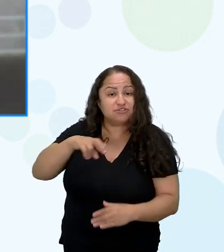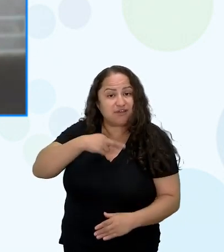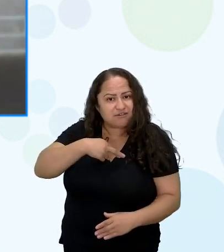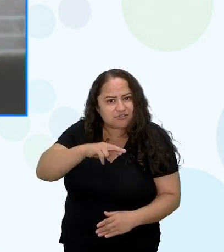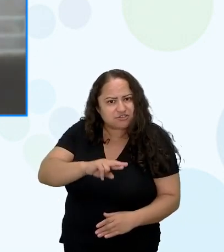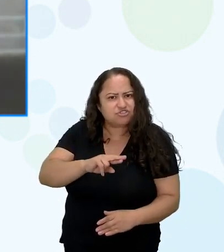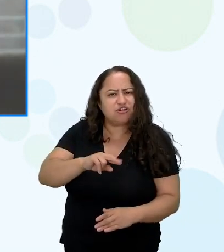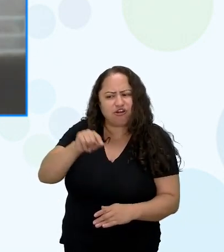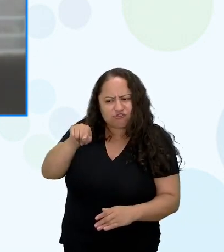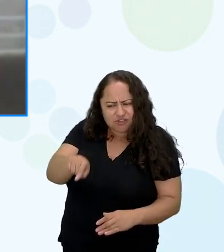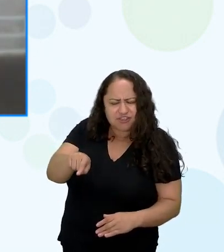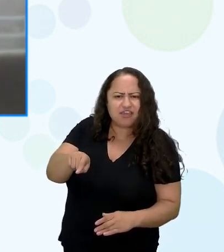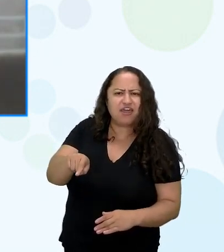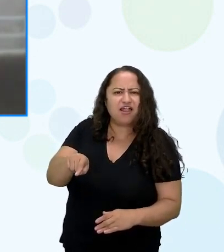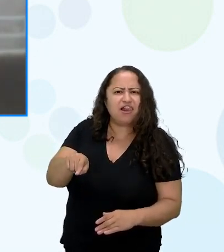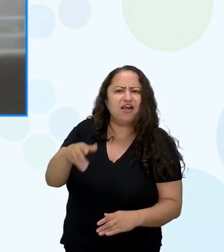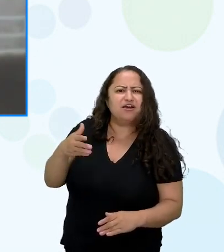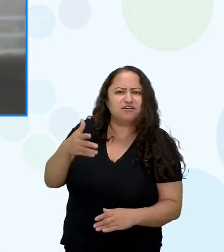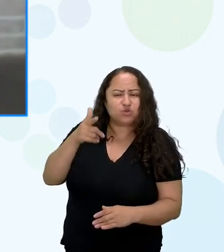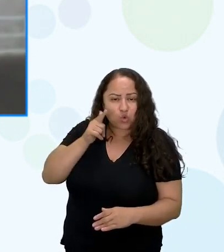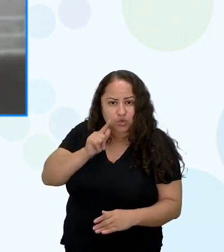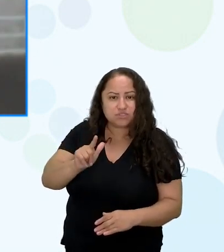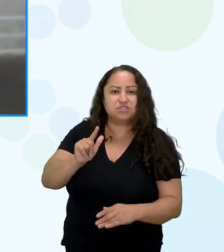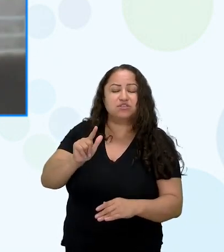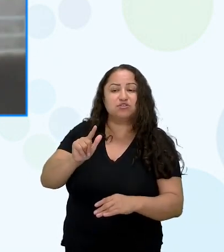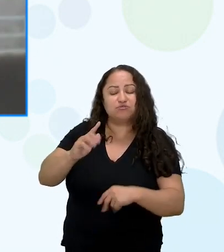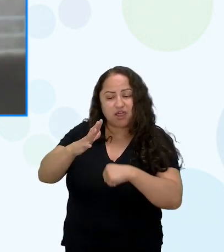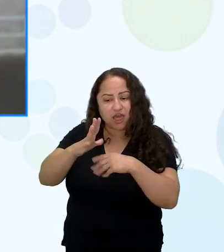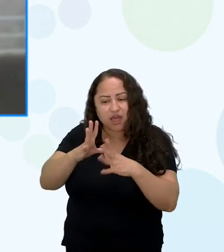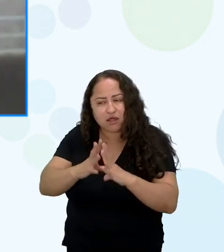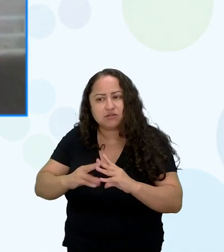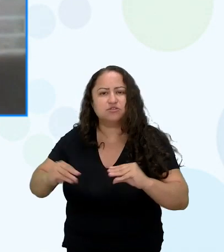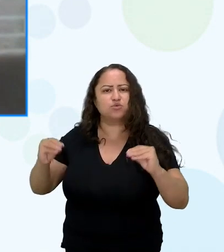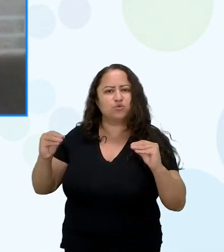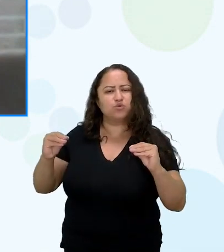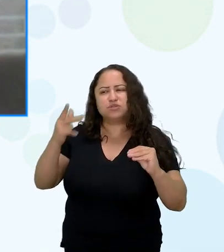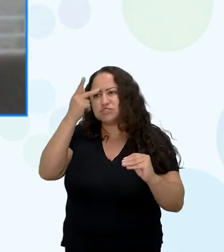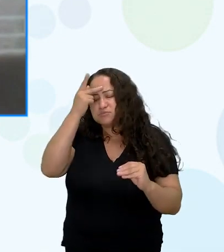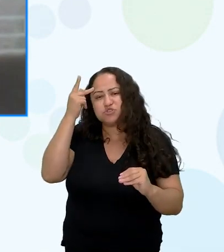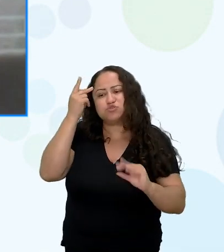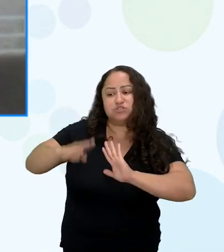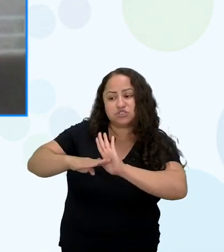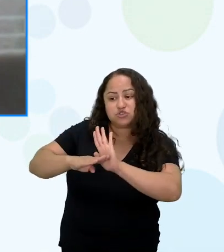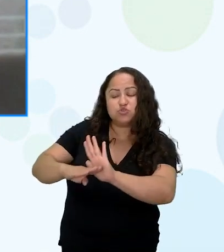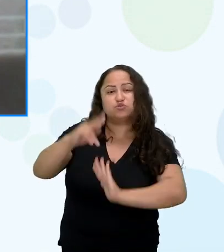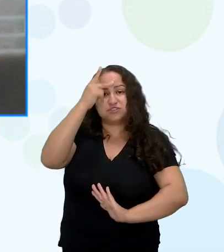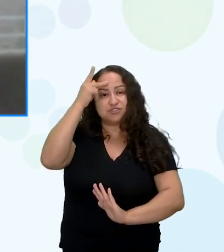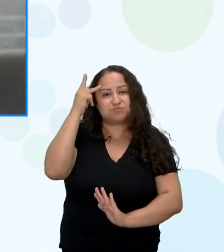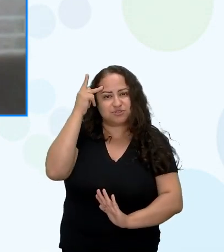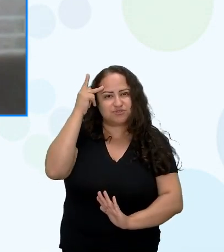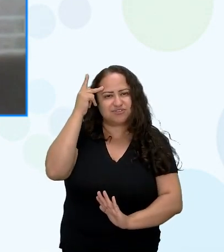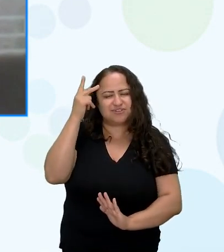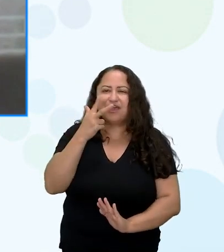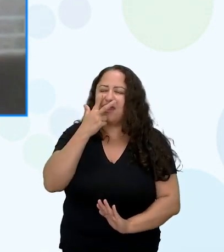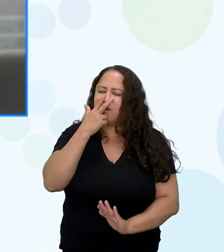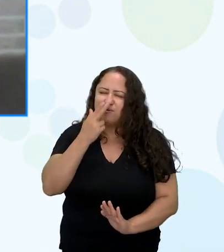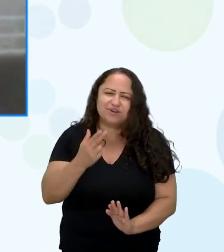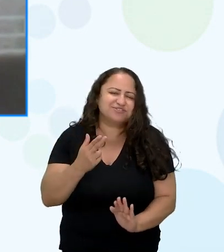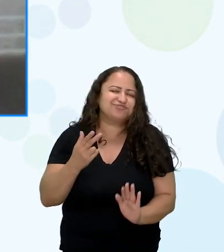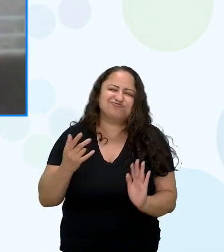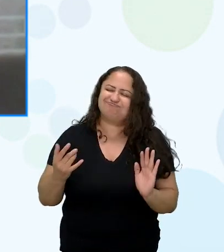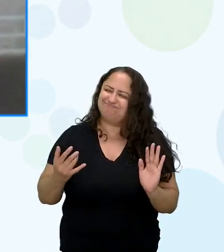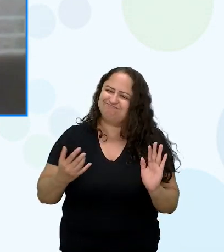ensinamentos que ela recebeu, que ela cura as pessoas, que ela ajuda as pessoas. Então, eu acho isso fantástico, uma